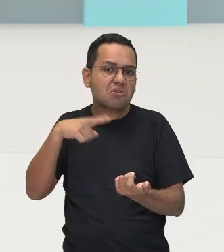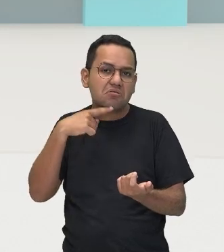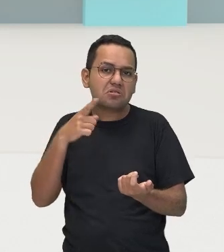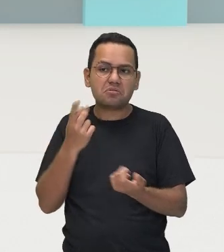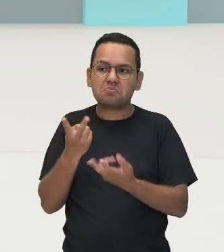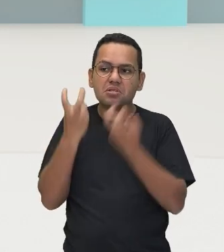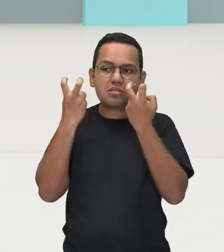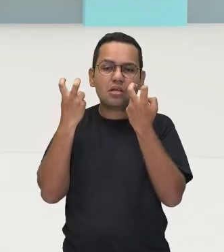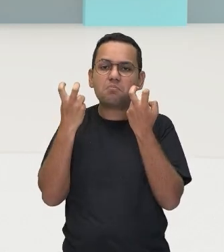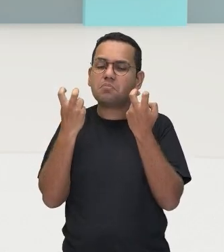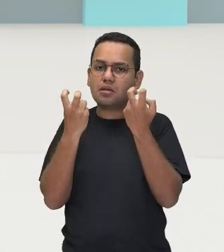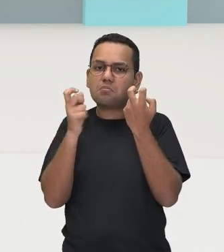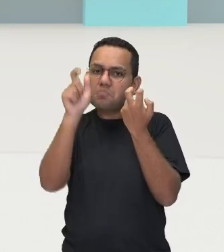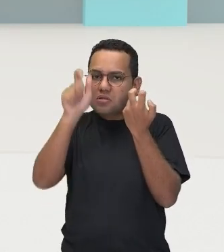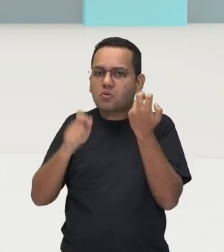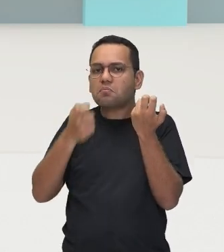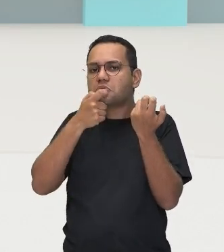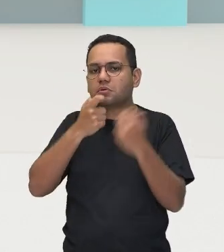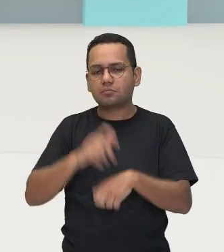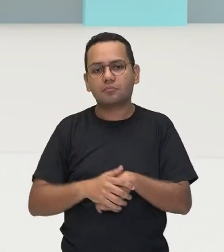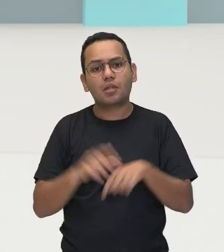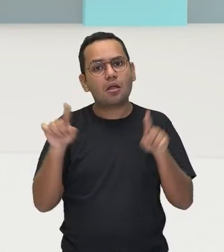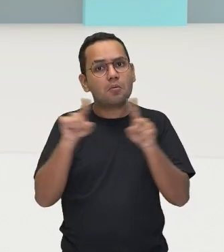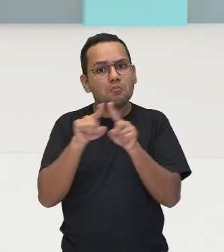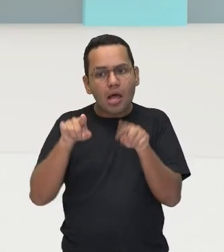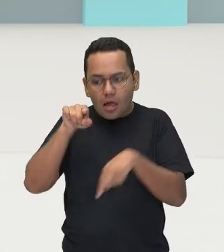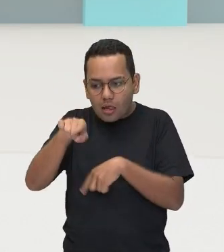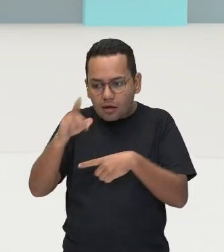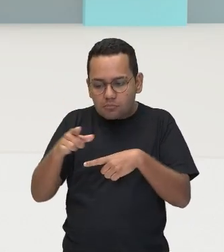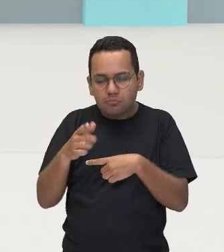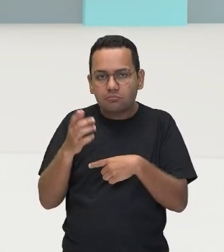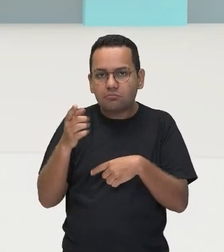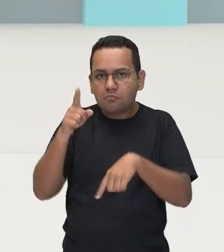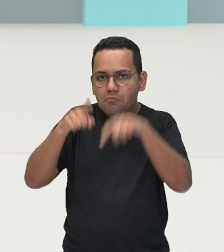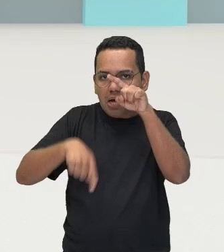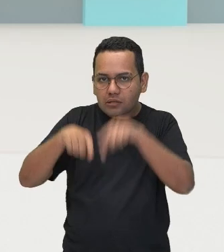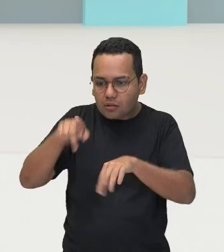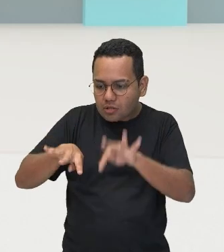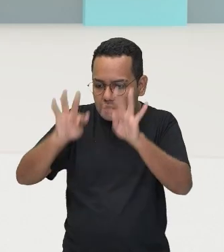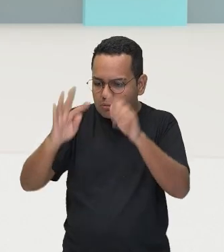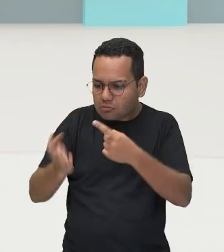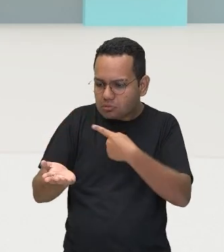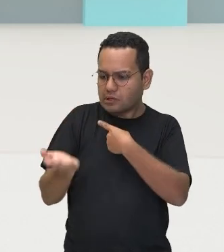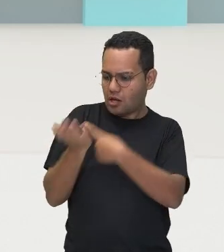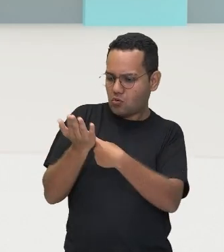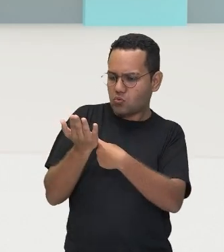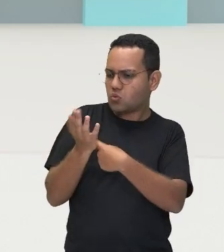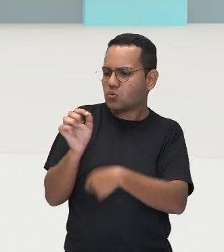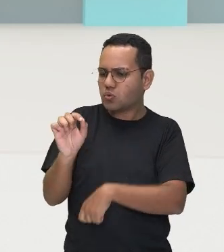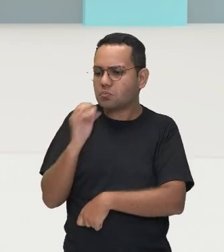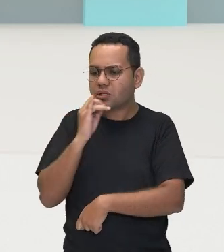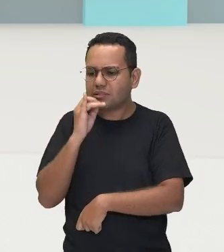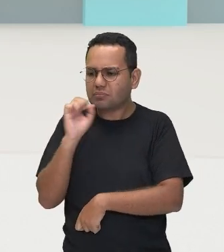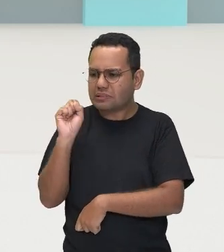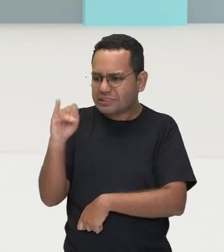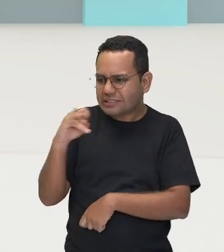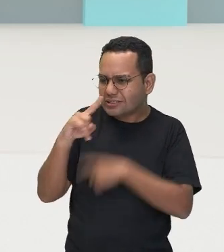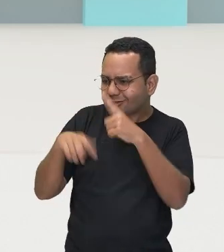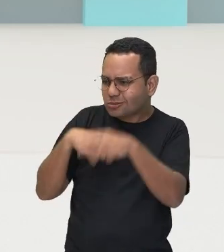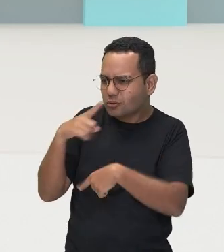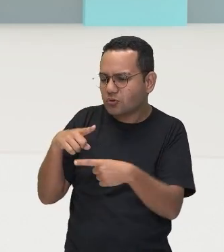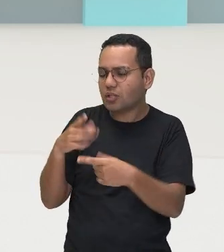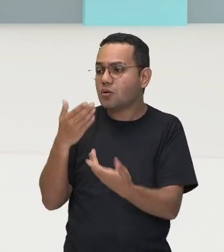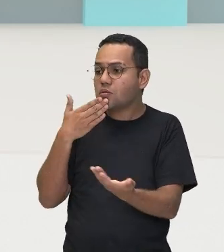Então, já com esse sistema aí, teve alguma dúvida, solicita do árbitro e ele solicita do quê? Do árbitro de vídeo pra